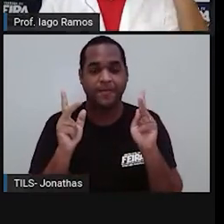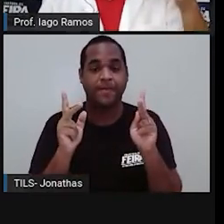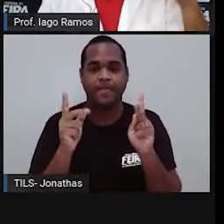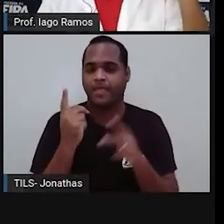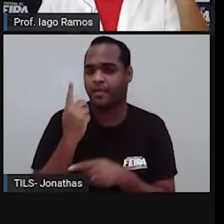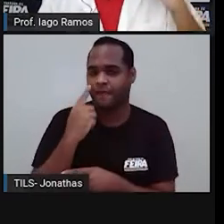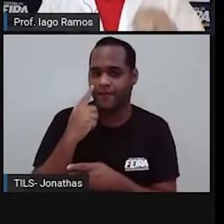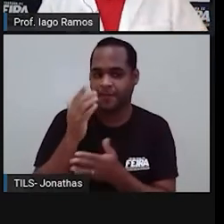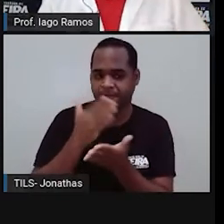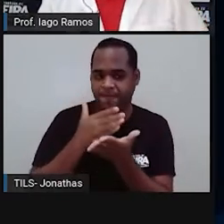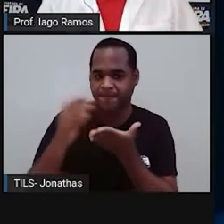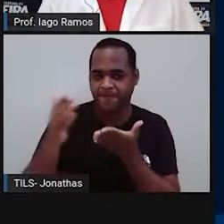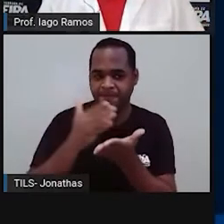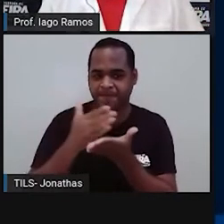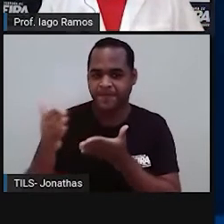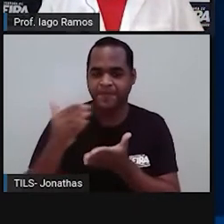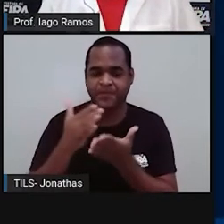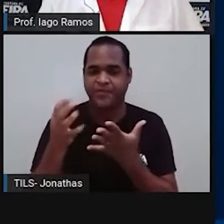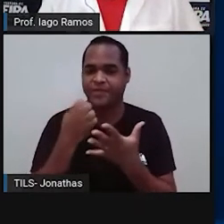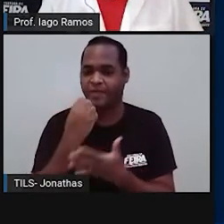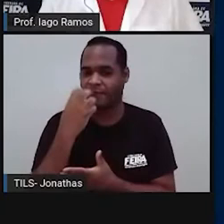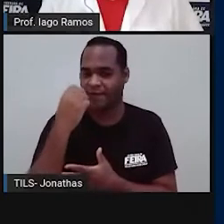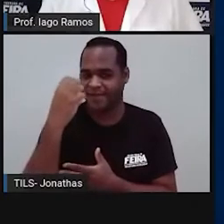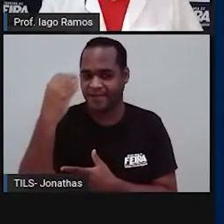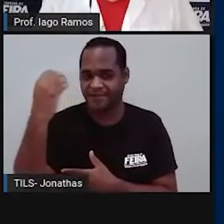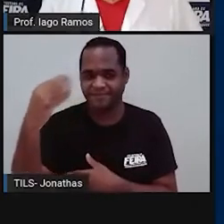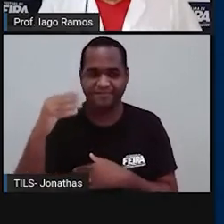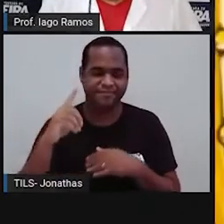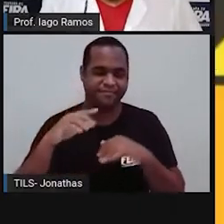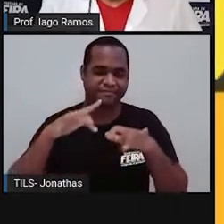bacana. Vamos agora viajar aqui no espaço.